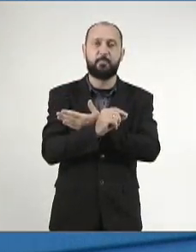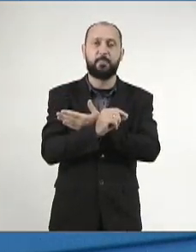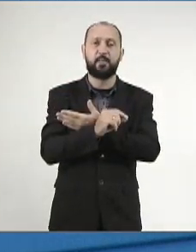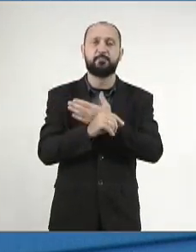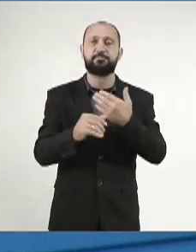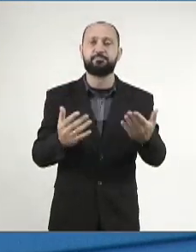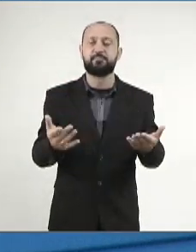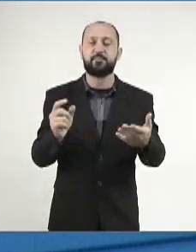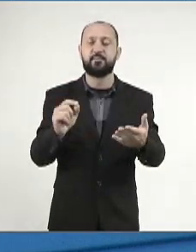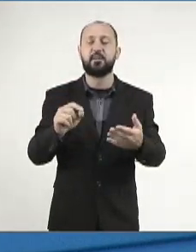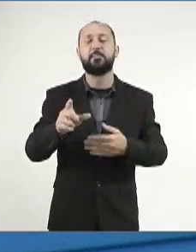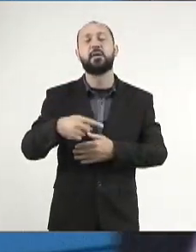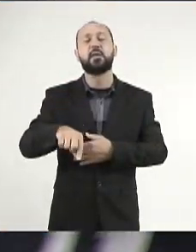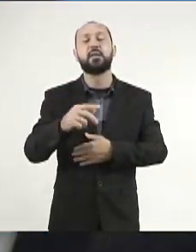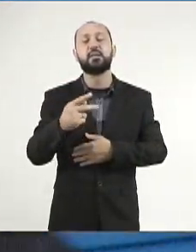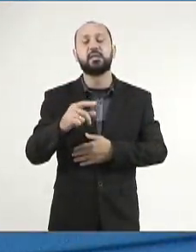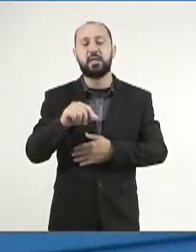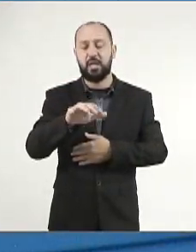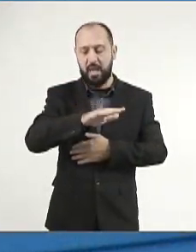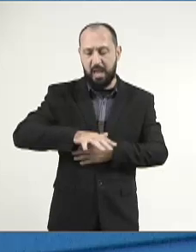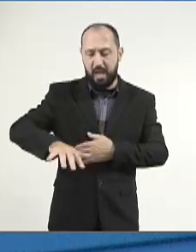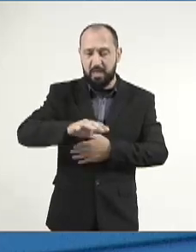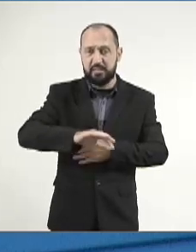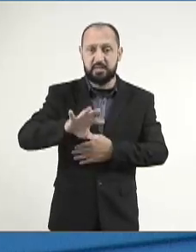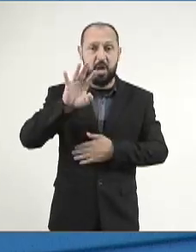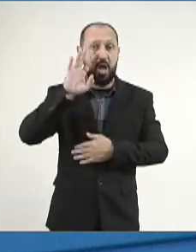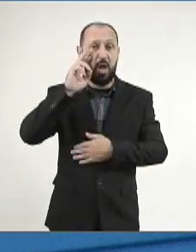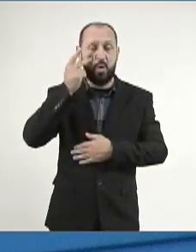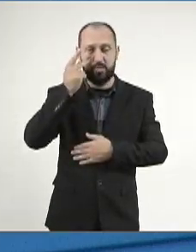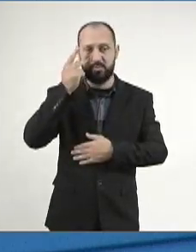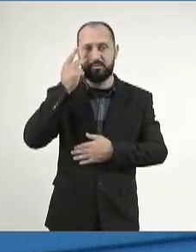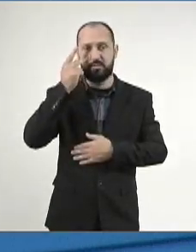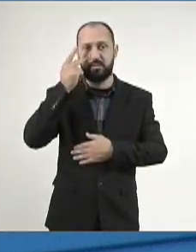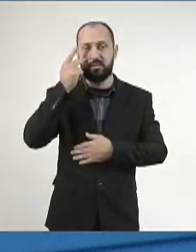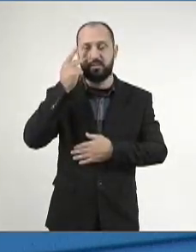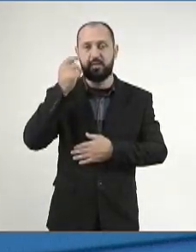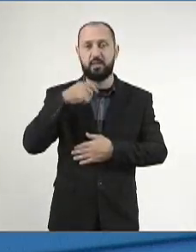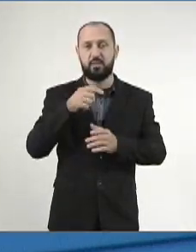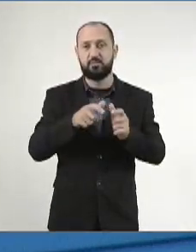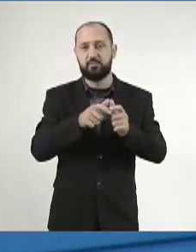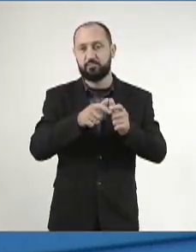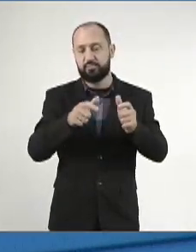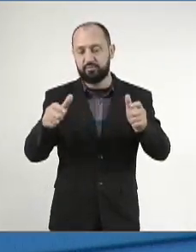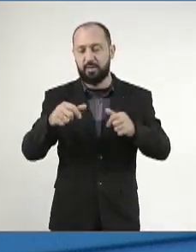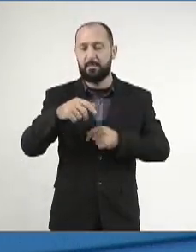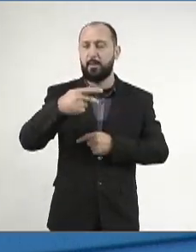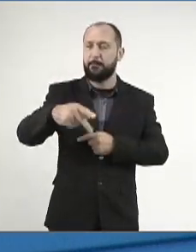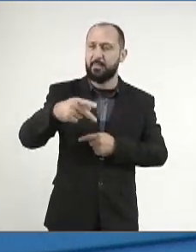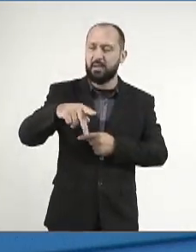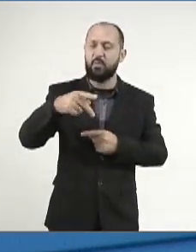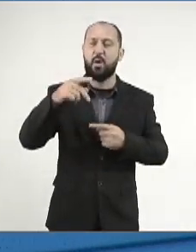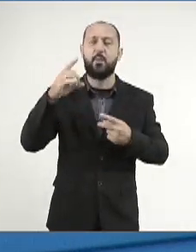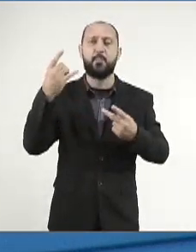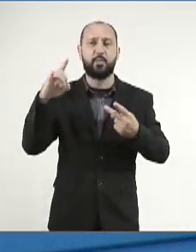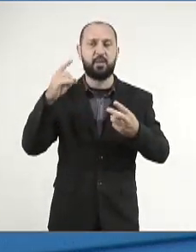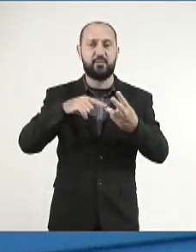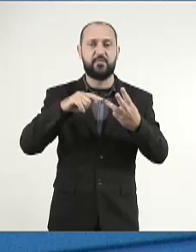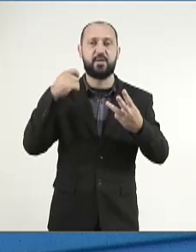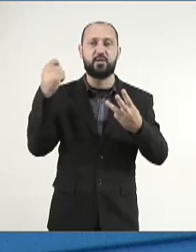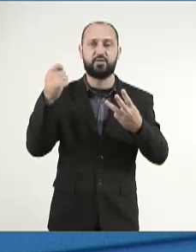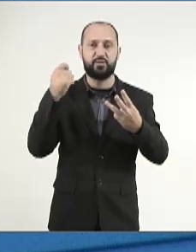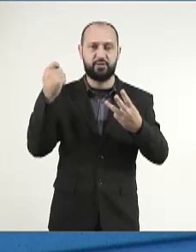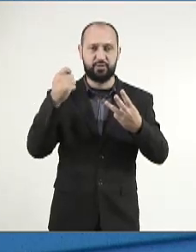para que esse bioma seja reconhecido, ele se estende pelo Paraguai, Bolívia e Argentina.